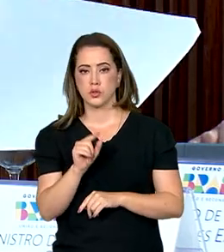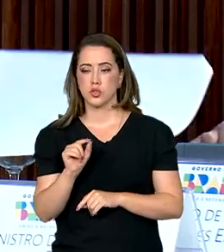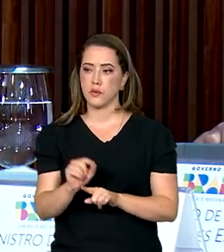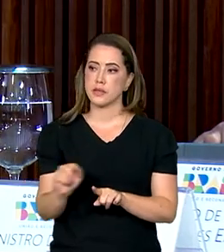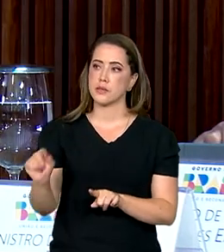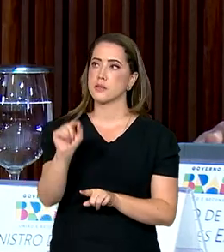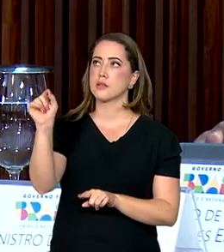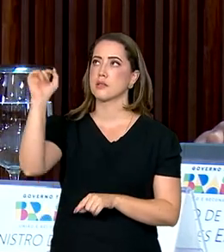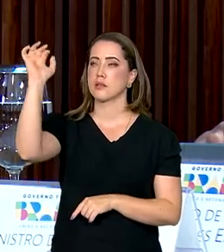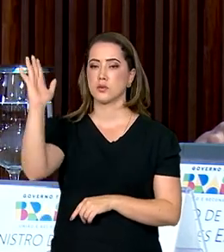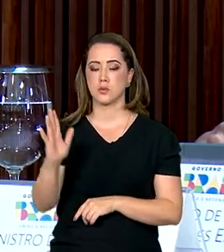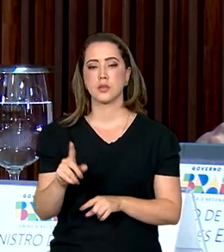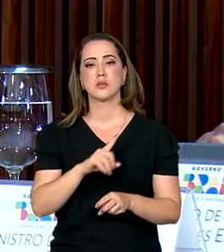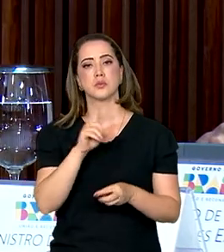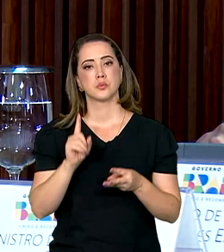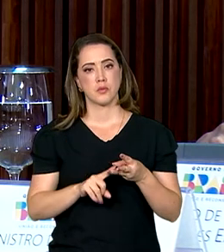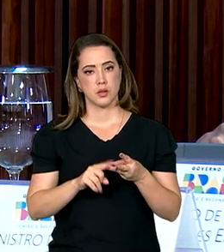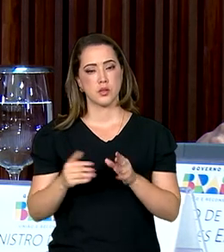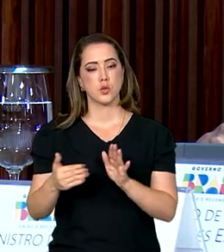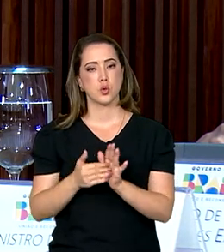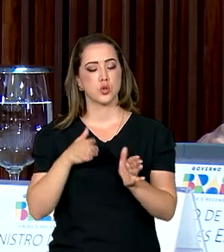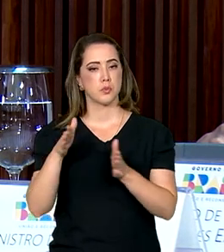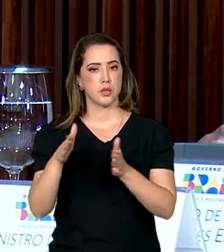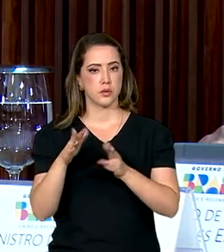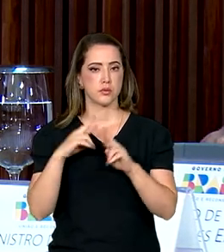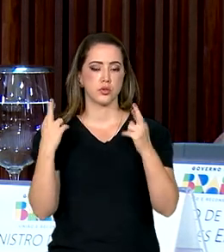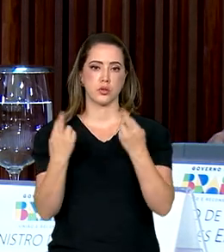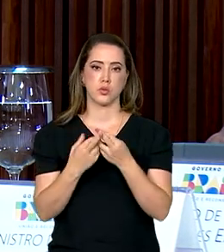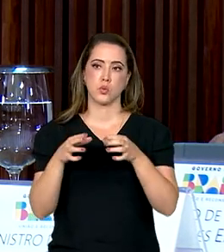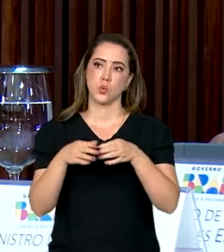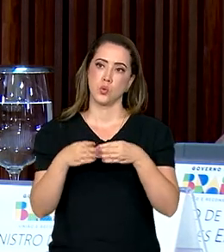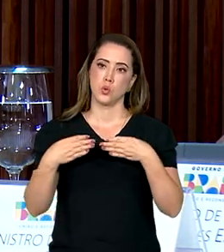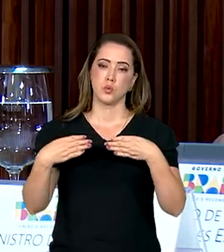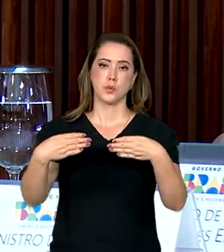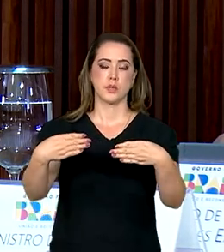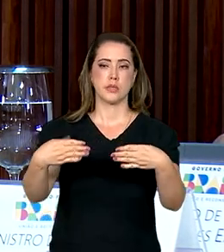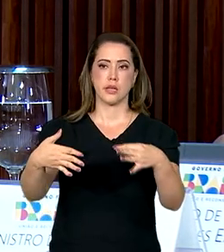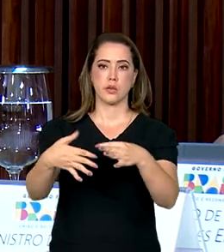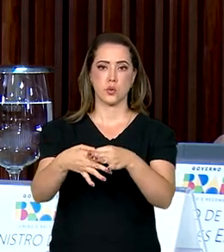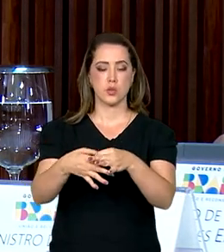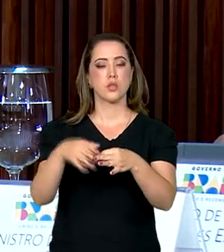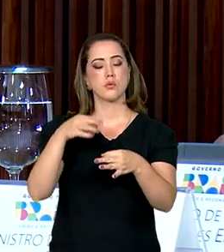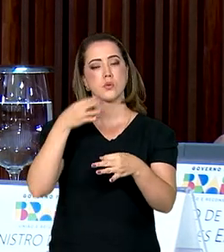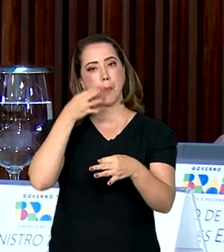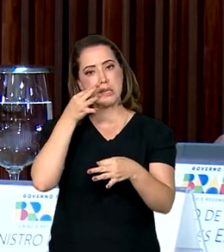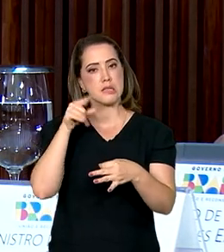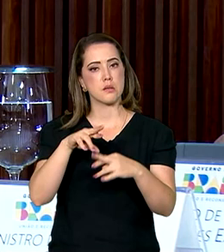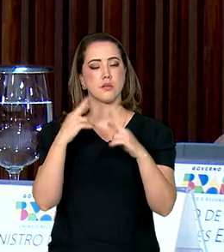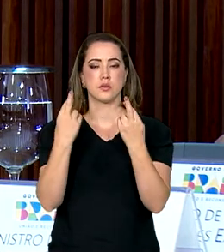regiões brasileiras. E uma terceira e última fase de reuniões ministeriais presenciais, igualmente